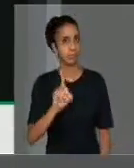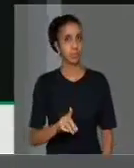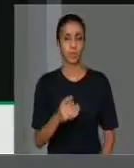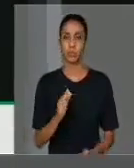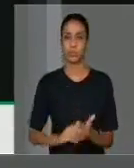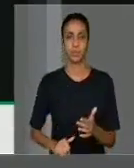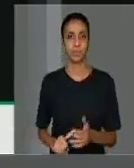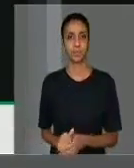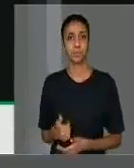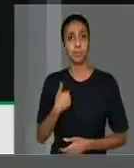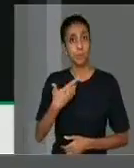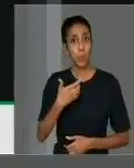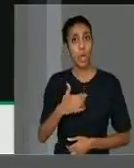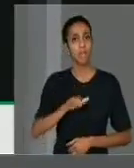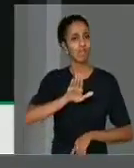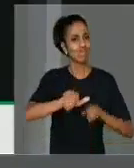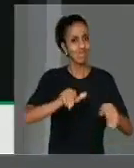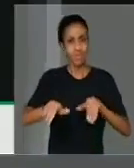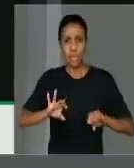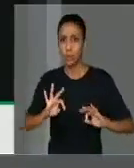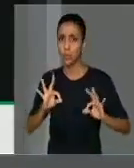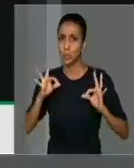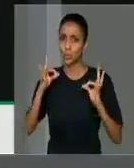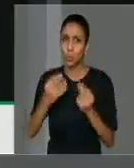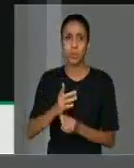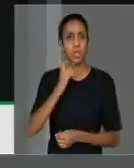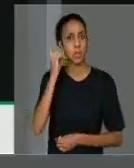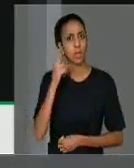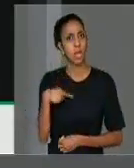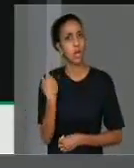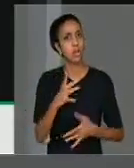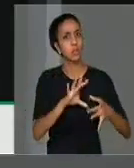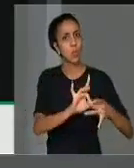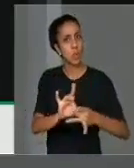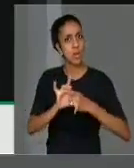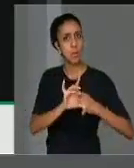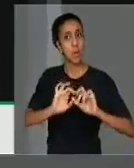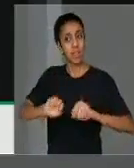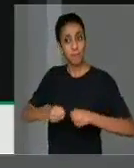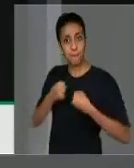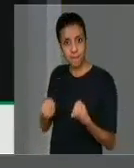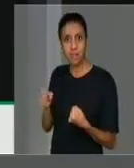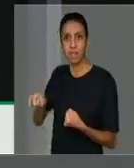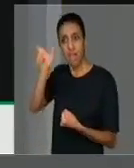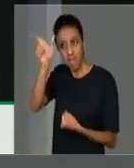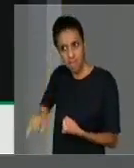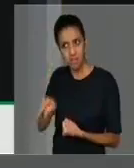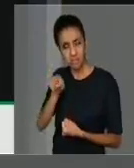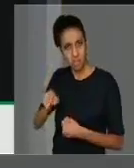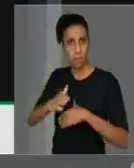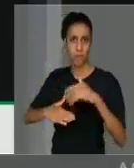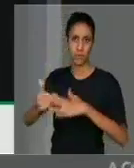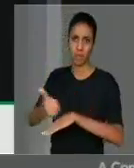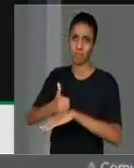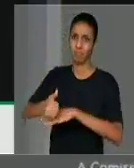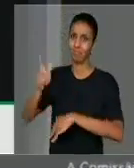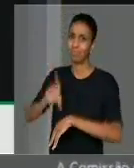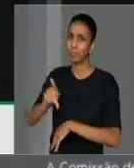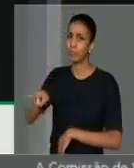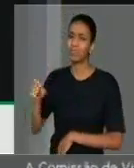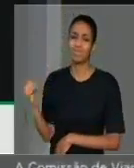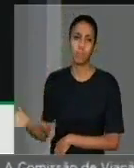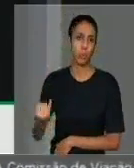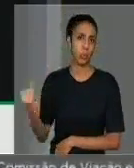presidente, conclamar a todos os deputados a nos unirmos em defesa desse profissional fundamental